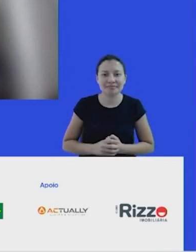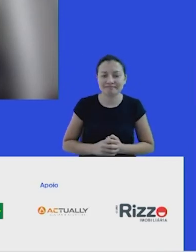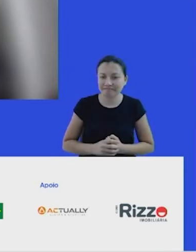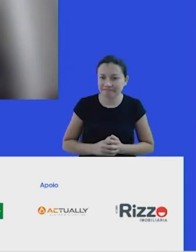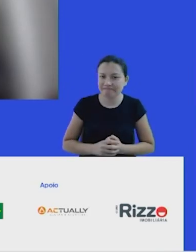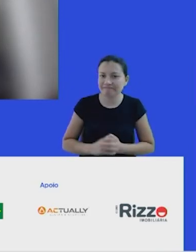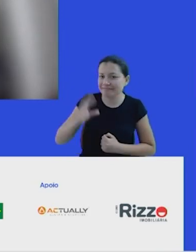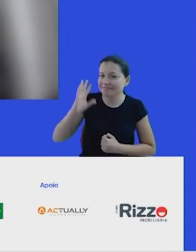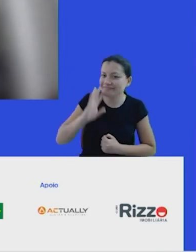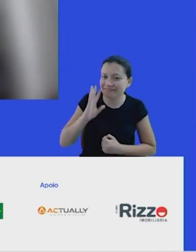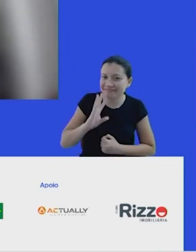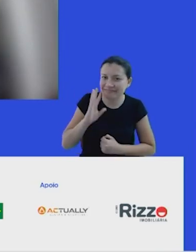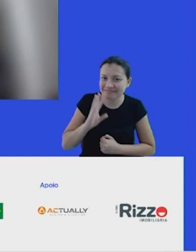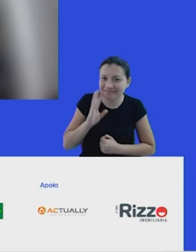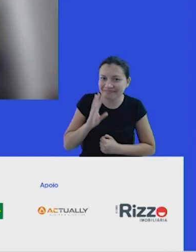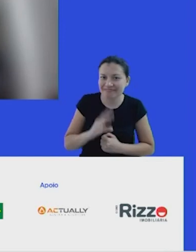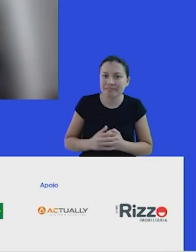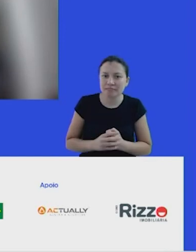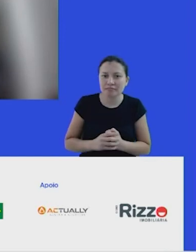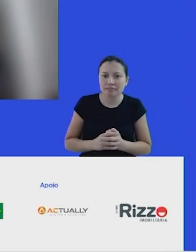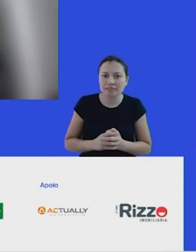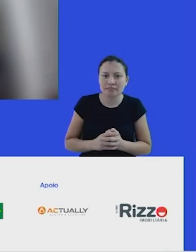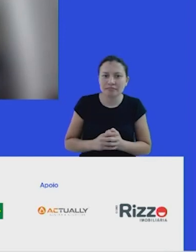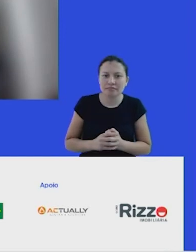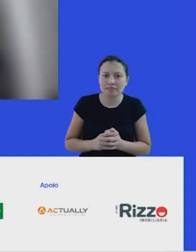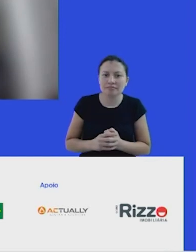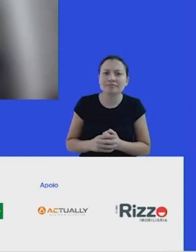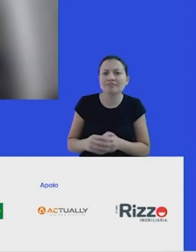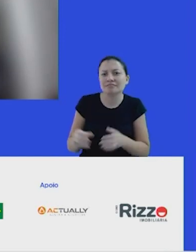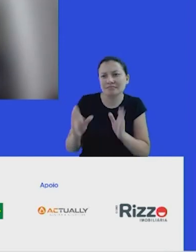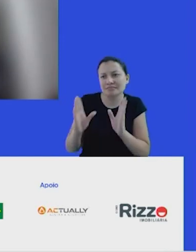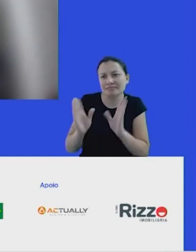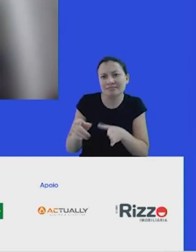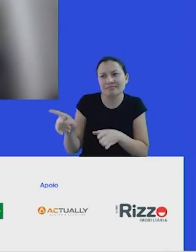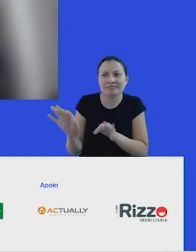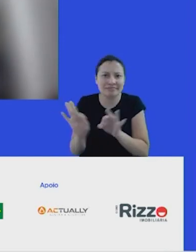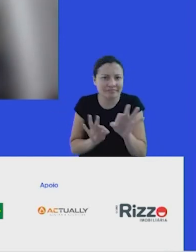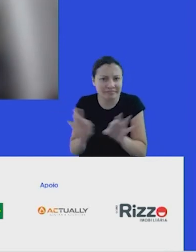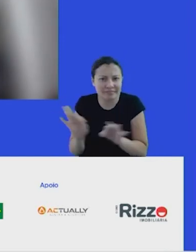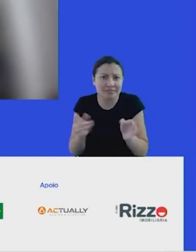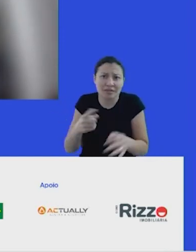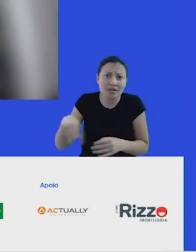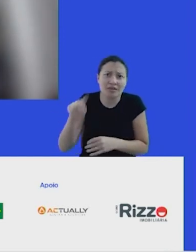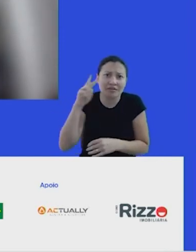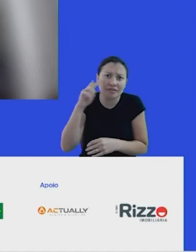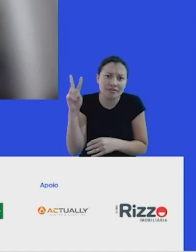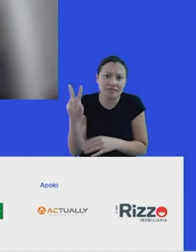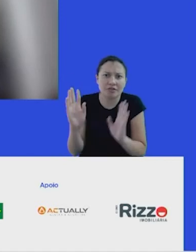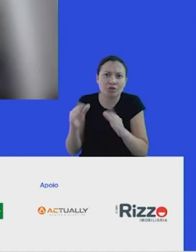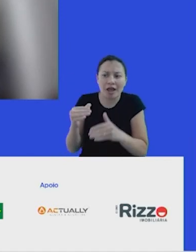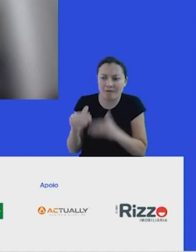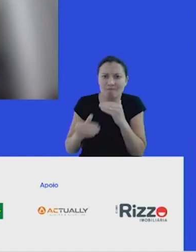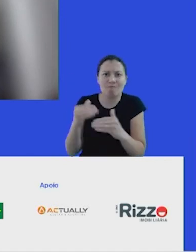legal. Essa visão de que já está sendo para movimentado, a gente já vê uma evolução.